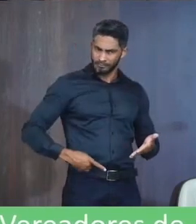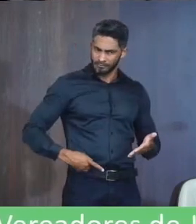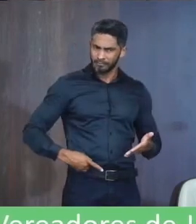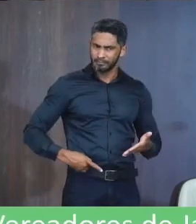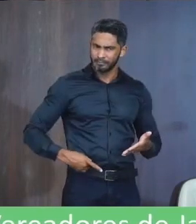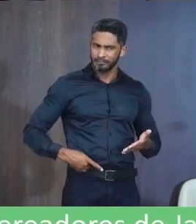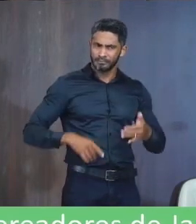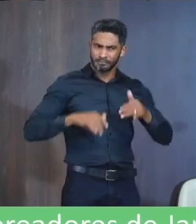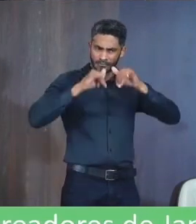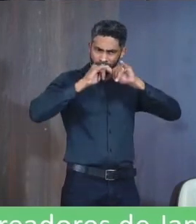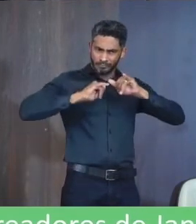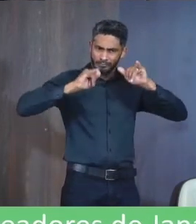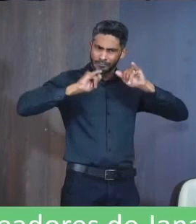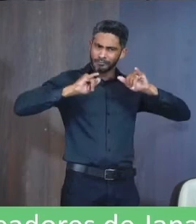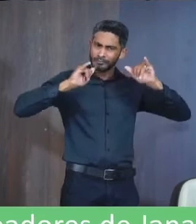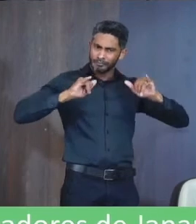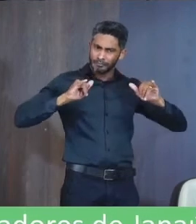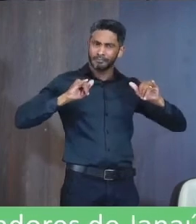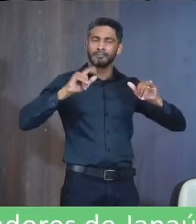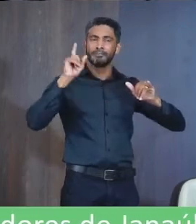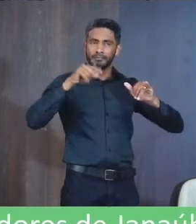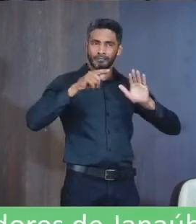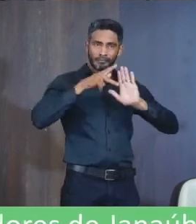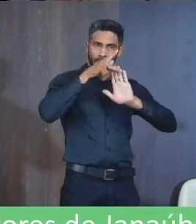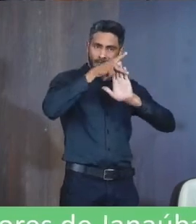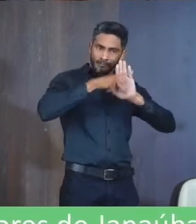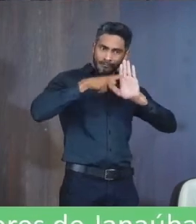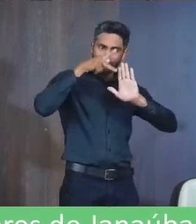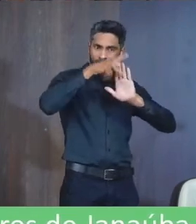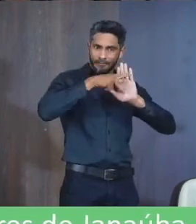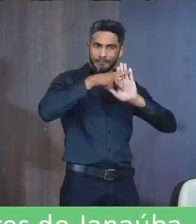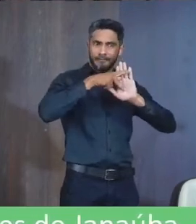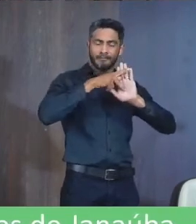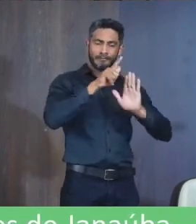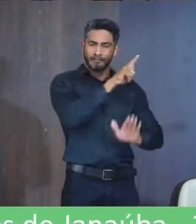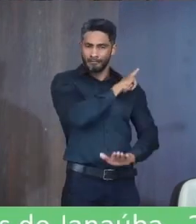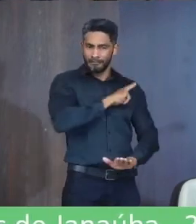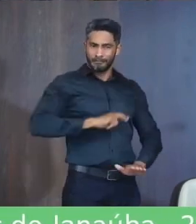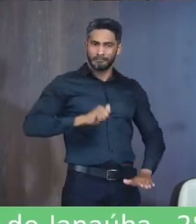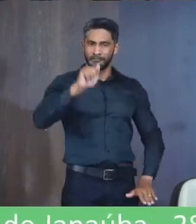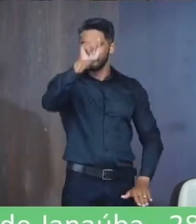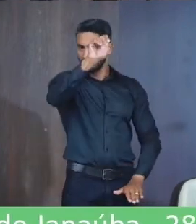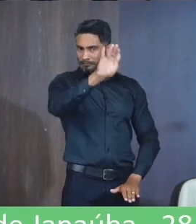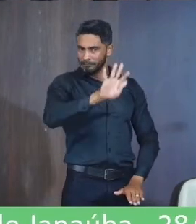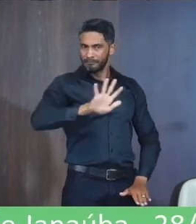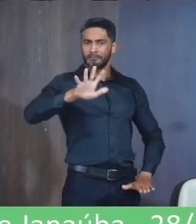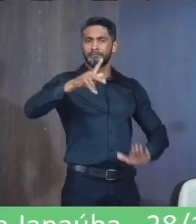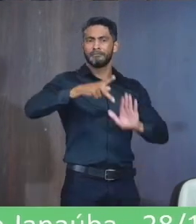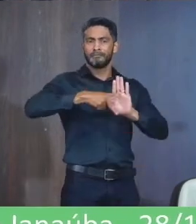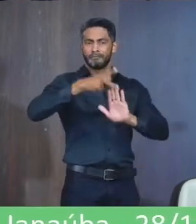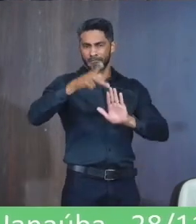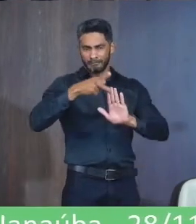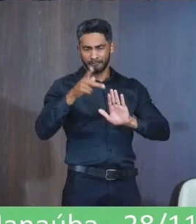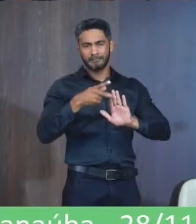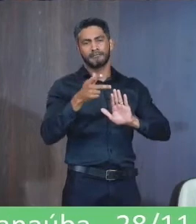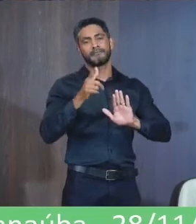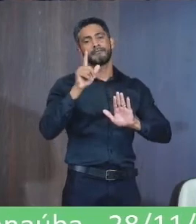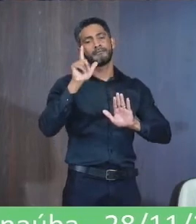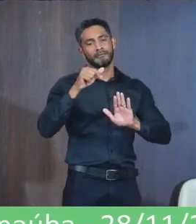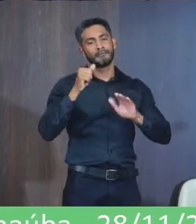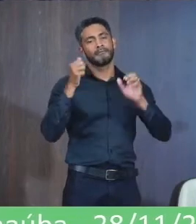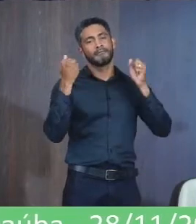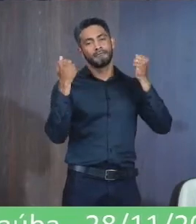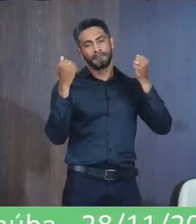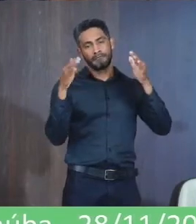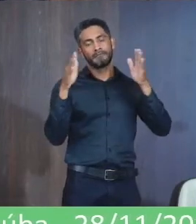noticiou Na voz do Brasil Que agora se tornou Um programa Do governo federal Um projeto Como esse Um programa Como esse É digno de